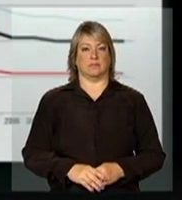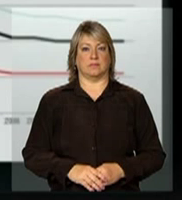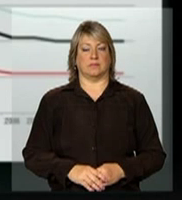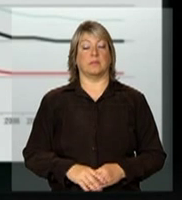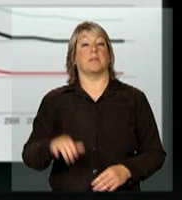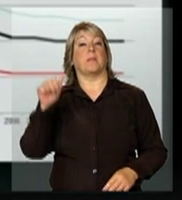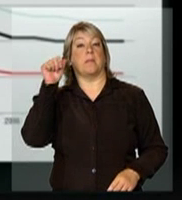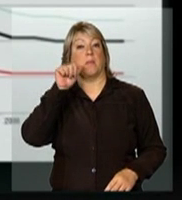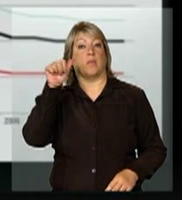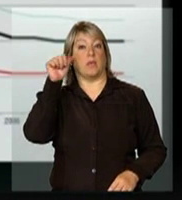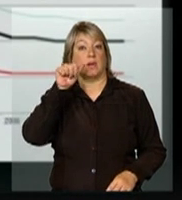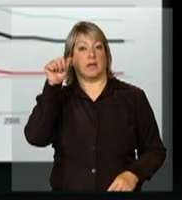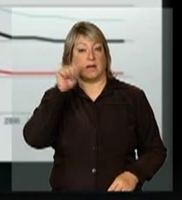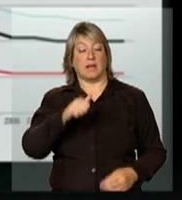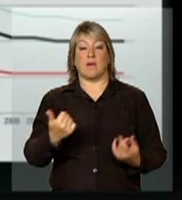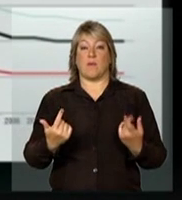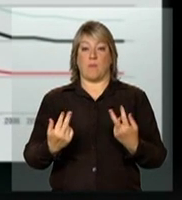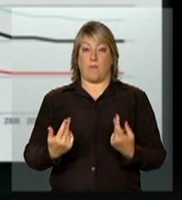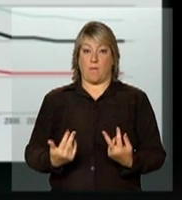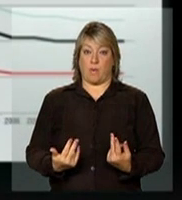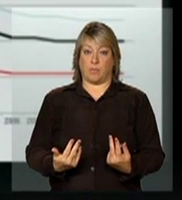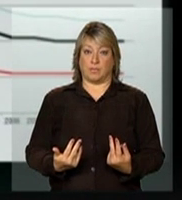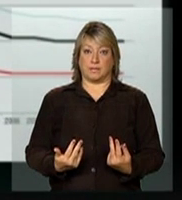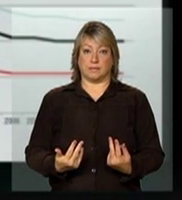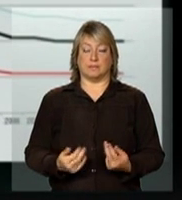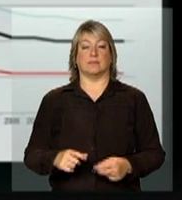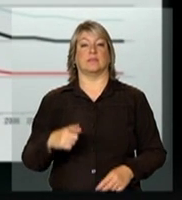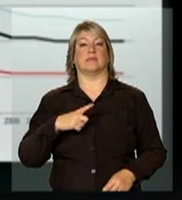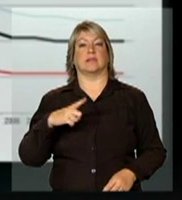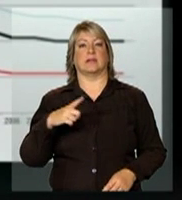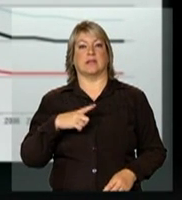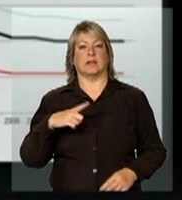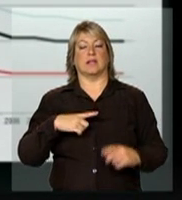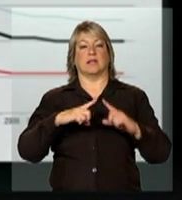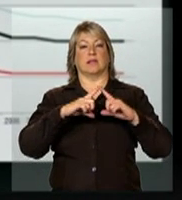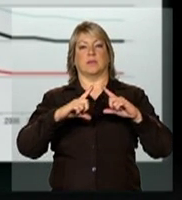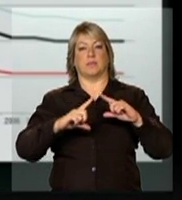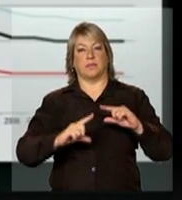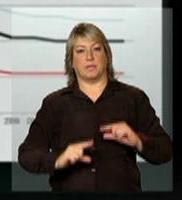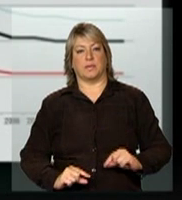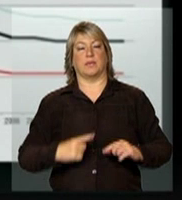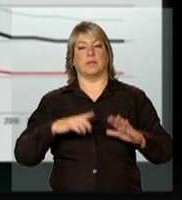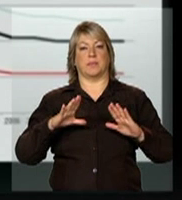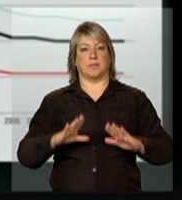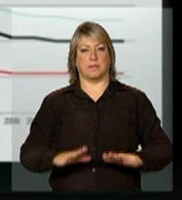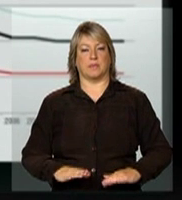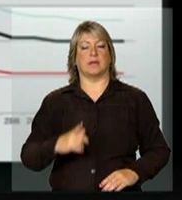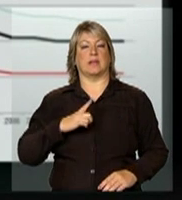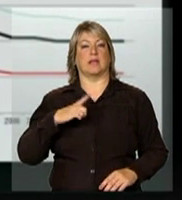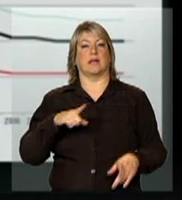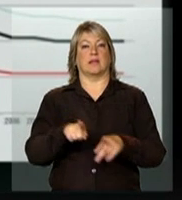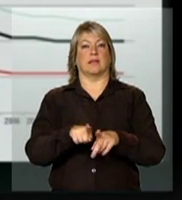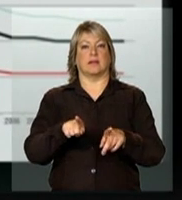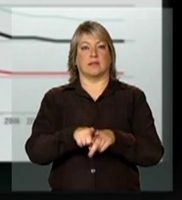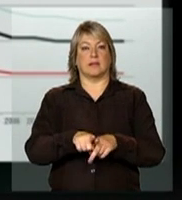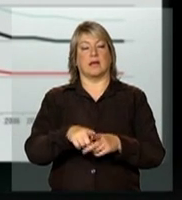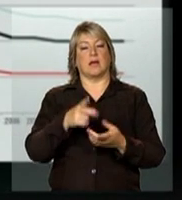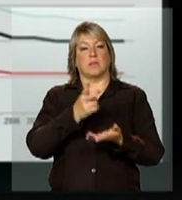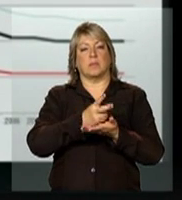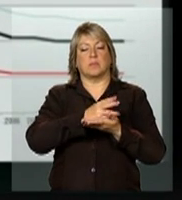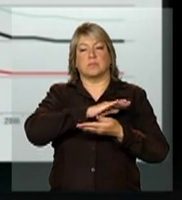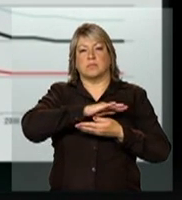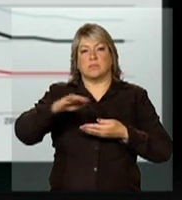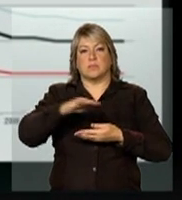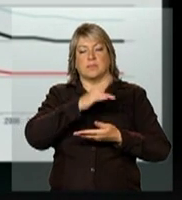mulheres, a mesma situação, a queda se interrompeu e se mantém mais ou menos estável, há necessidade de realmente